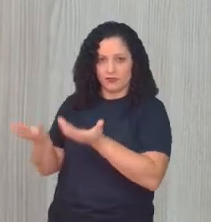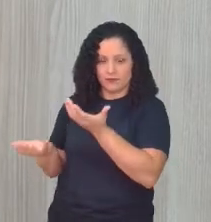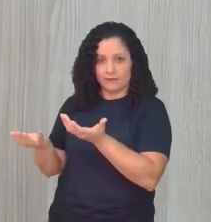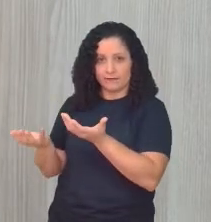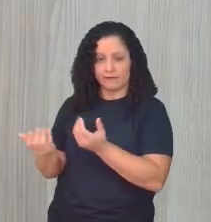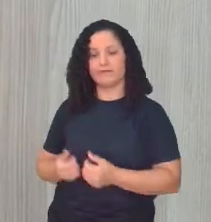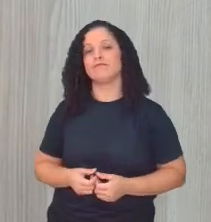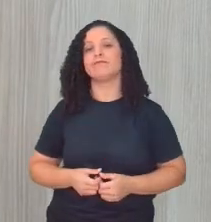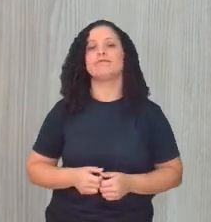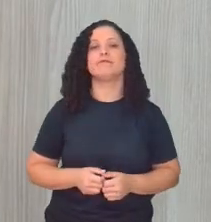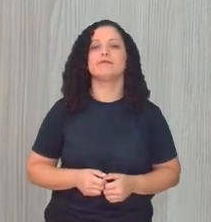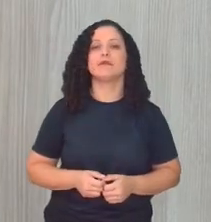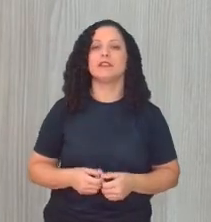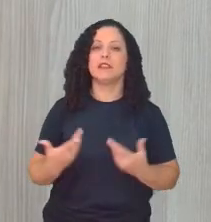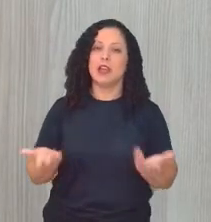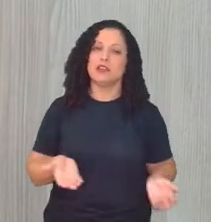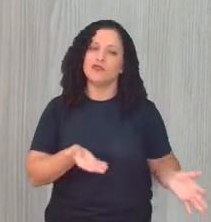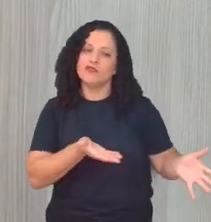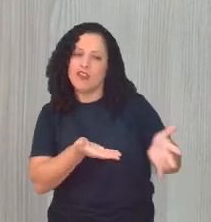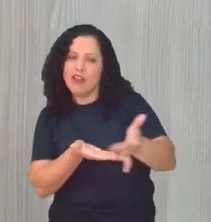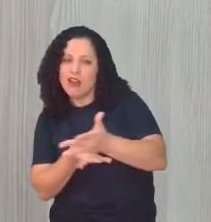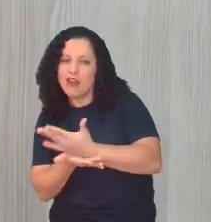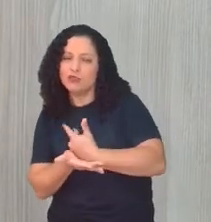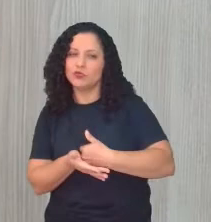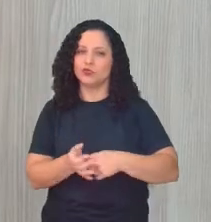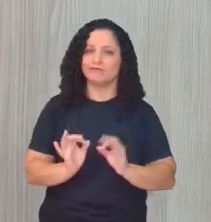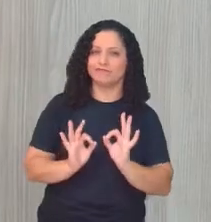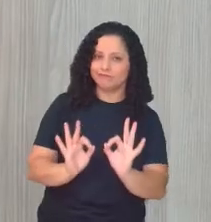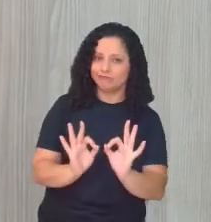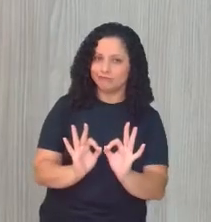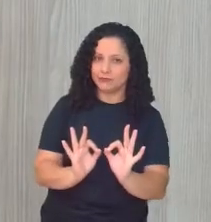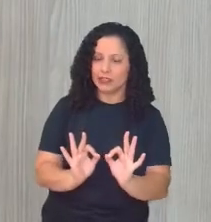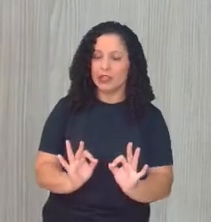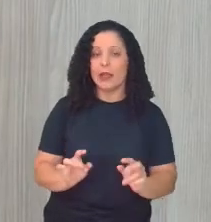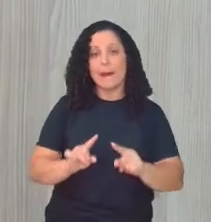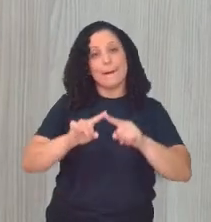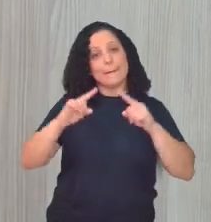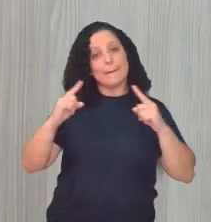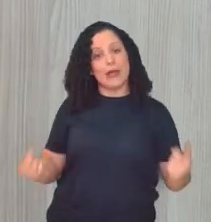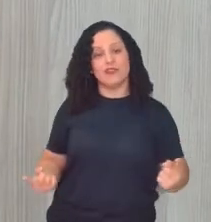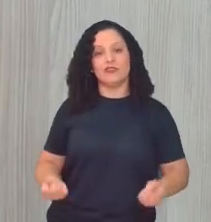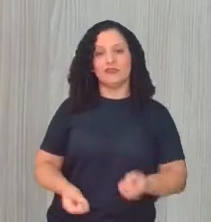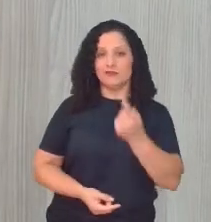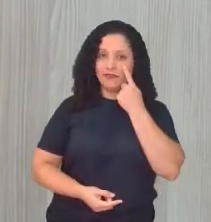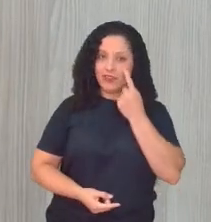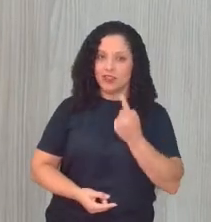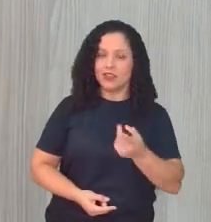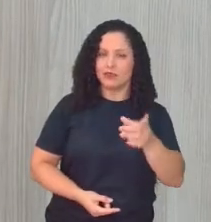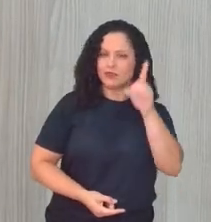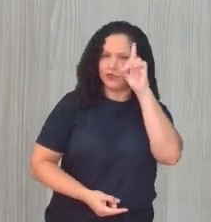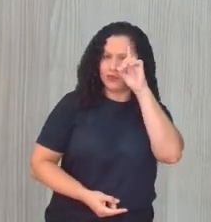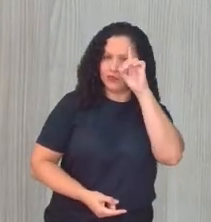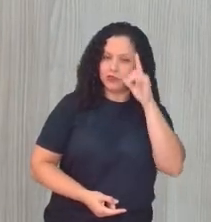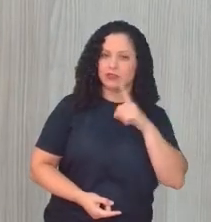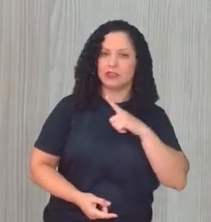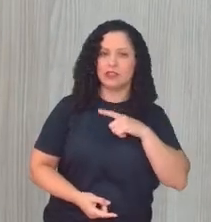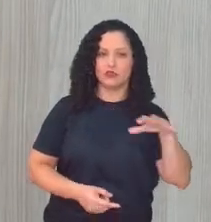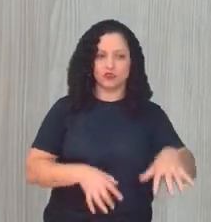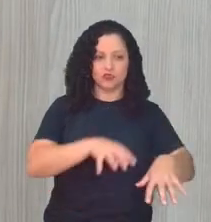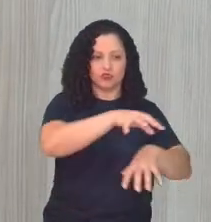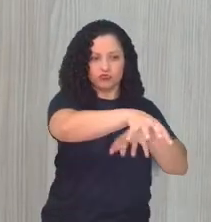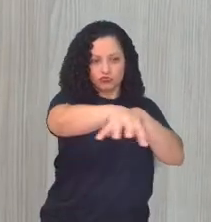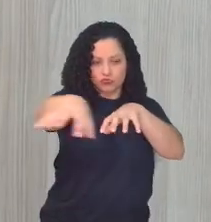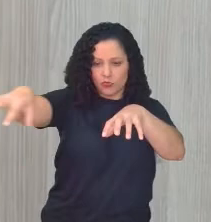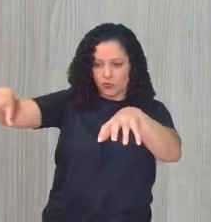não, esses dados não são tão corretos. E a gente vê na prática os biomas, os ecossistemas sendo degradados,